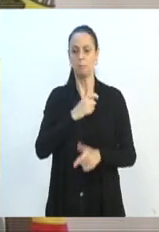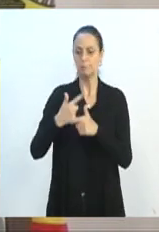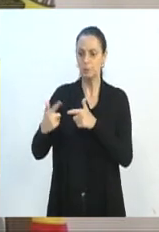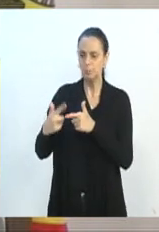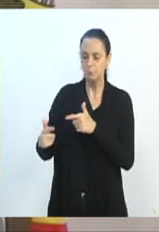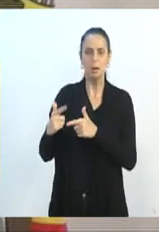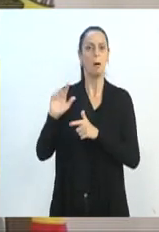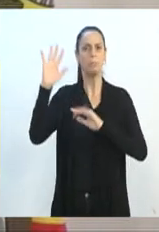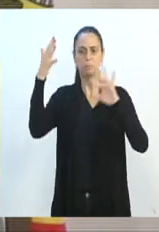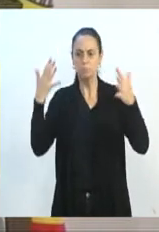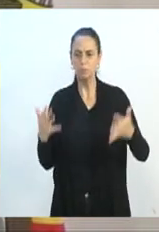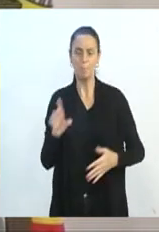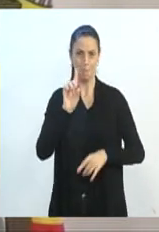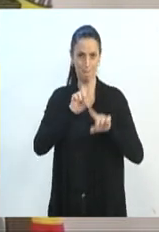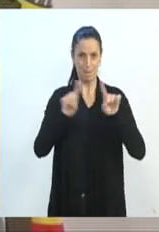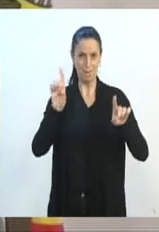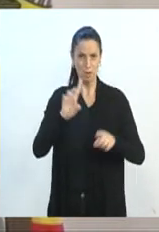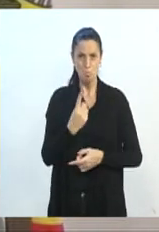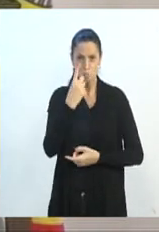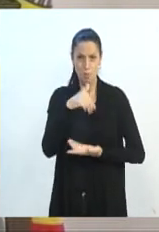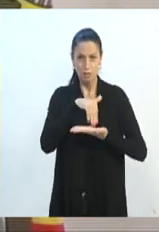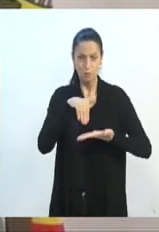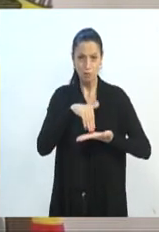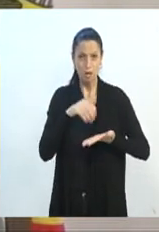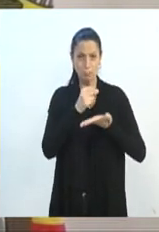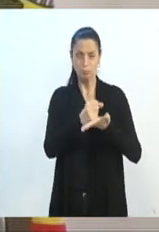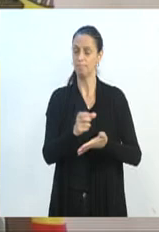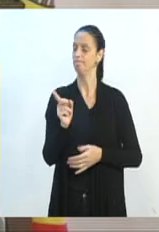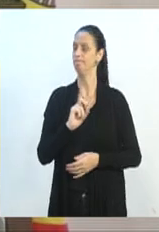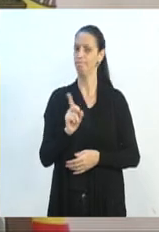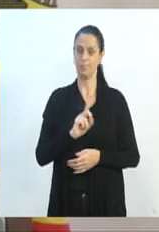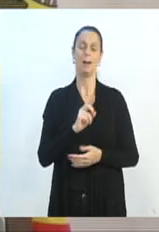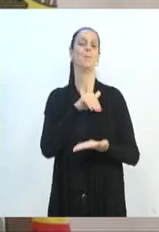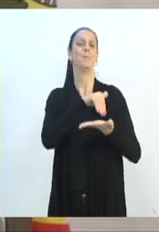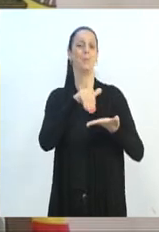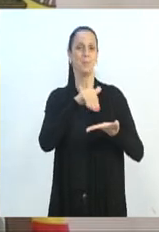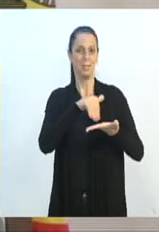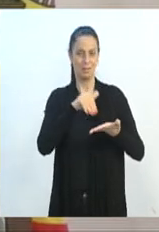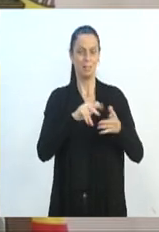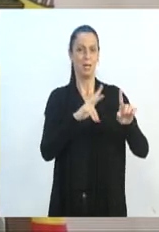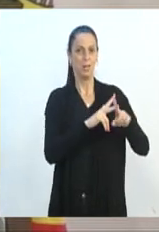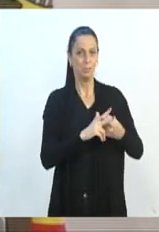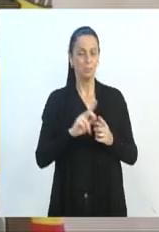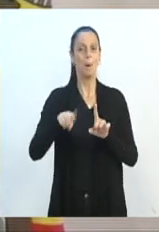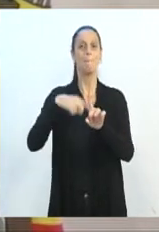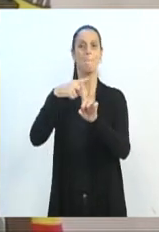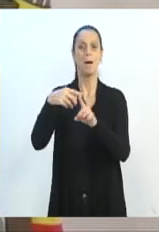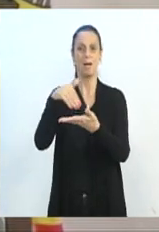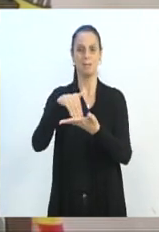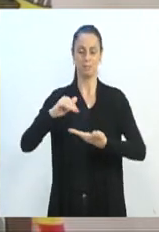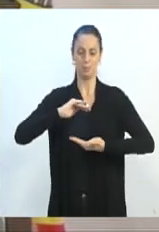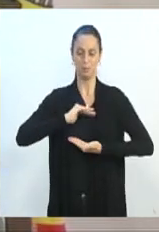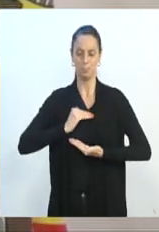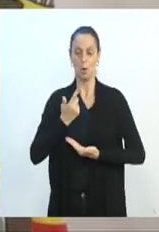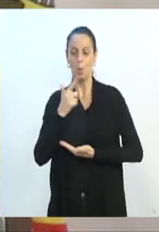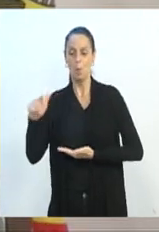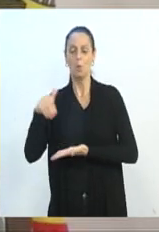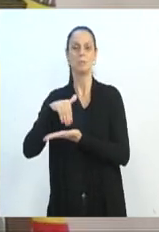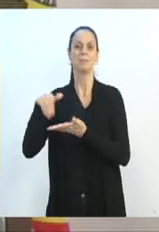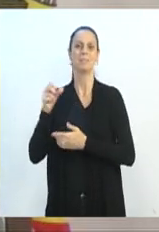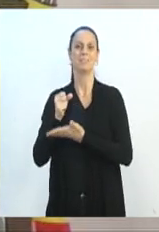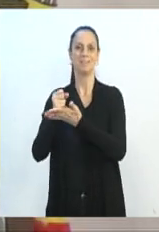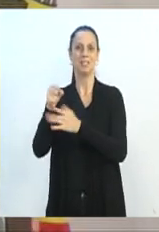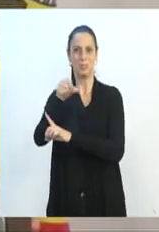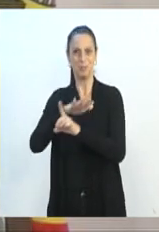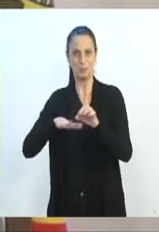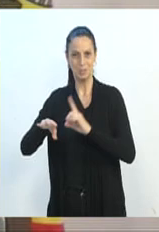da Secretaria de Manutenção, falo também da Secretaria de Defesa Civil, falo também de outras secretarias, a Secretaria de Assistência Social, a Secretaria